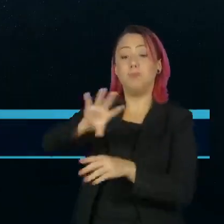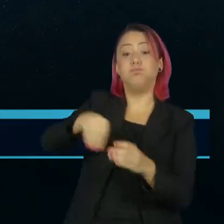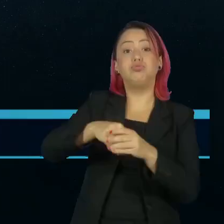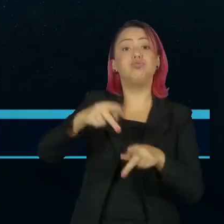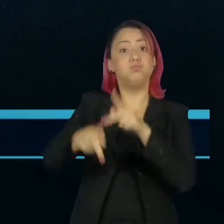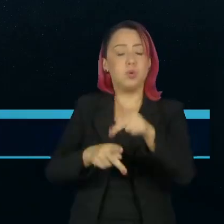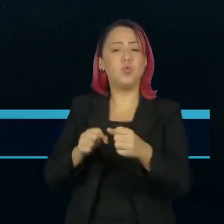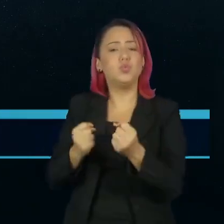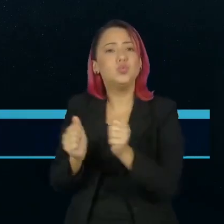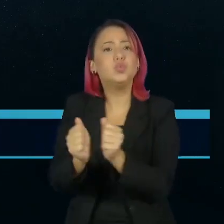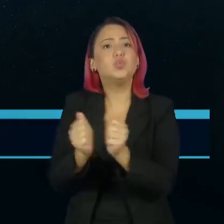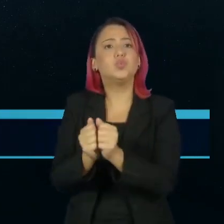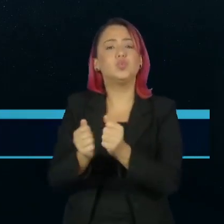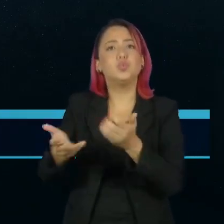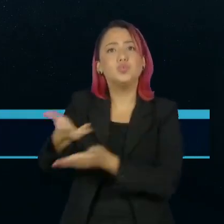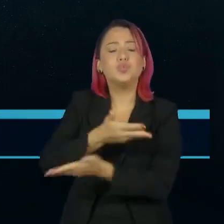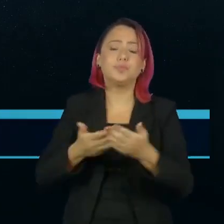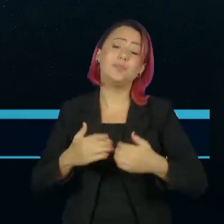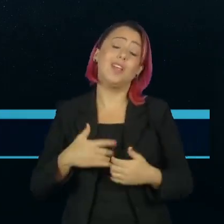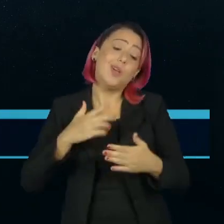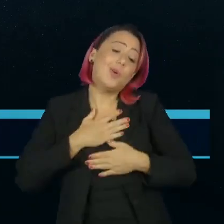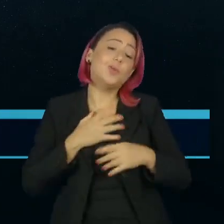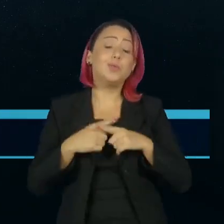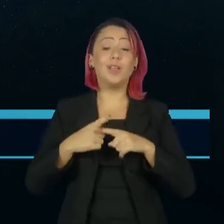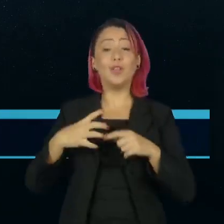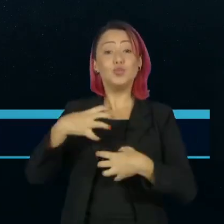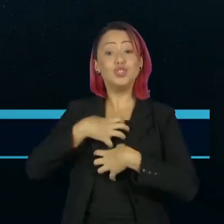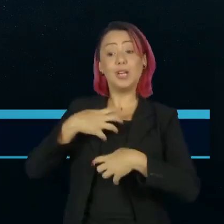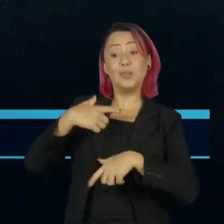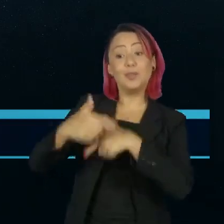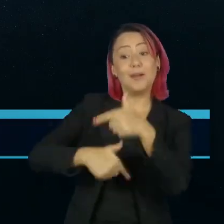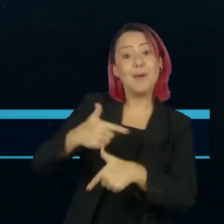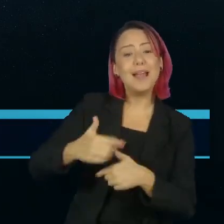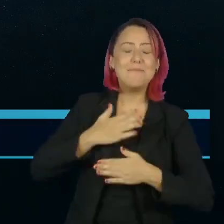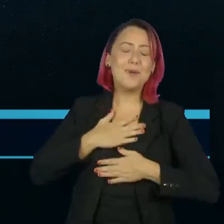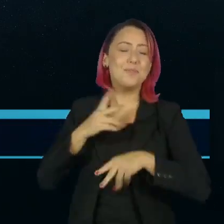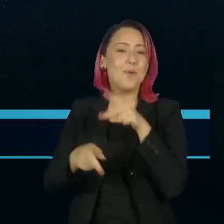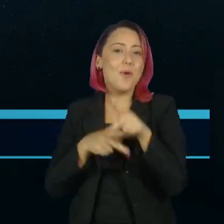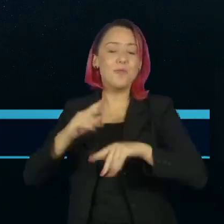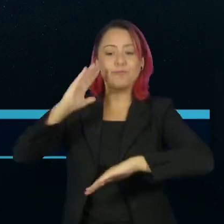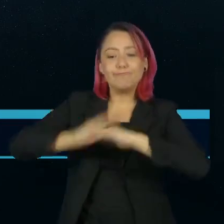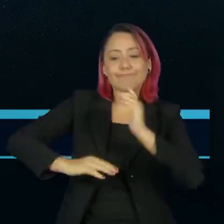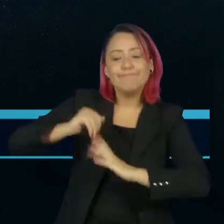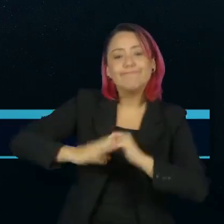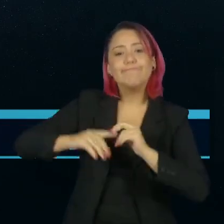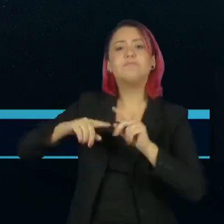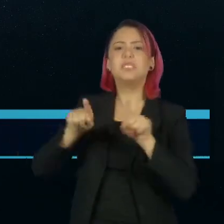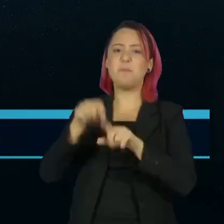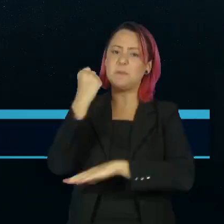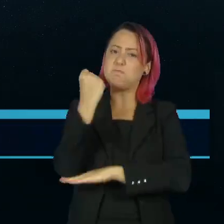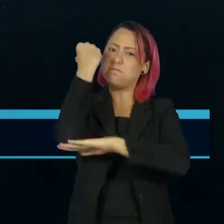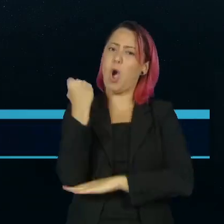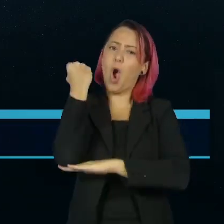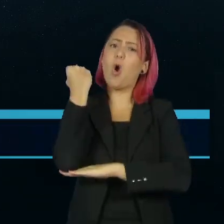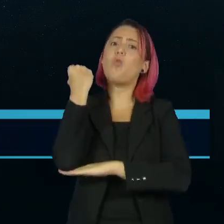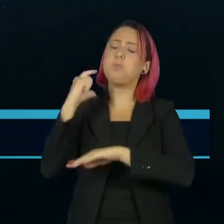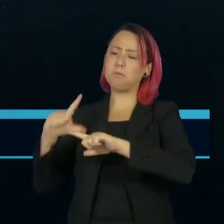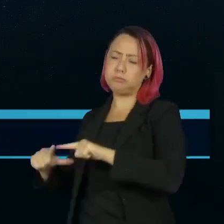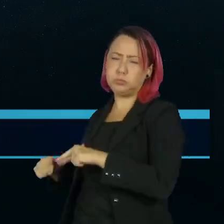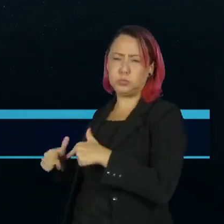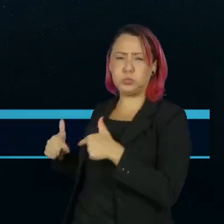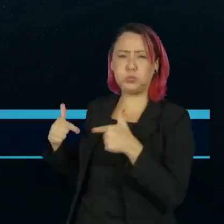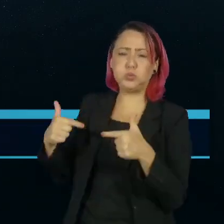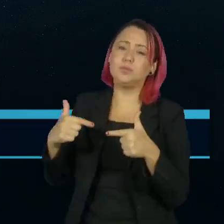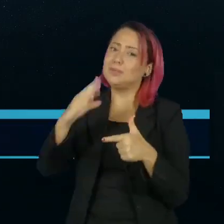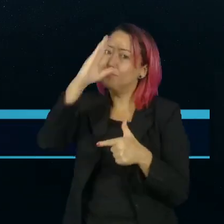realidade do meu povo, como eles trabalham, como eles são alímpios, como a gente tem a resistência de lutar e ainda